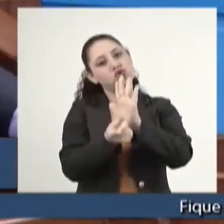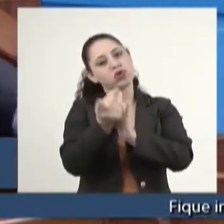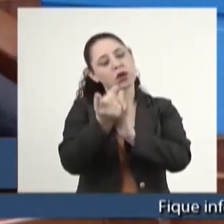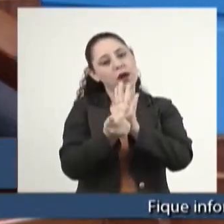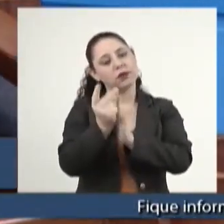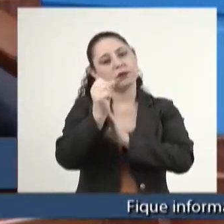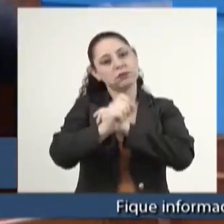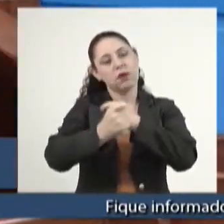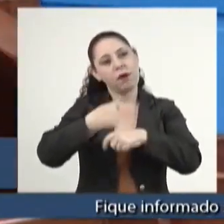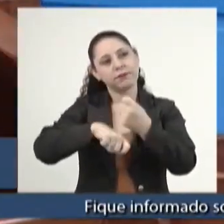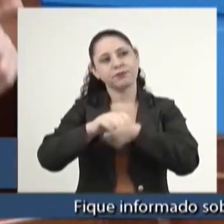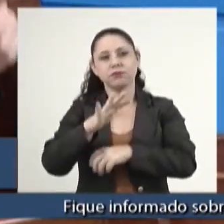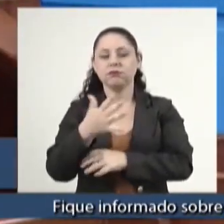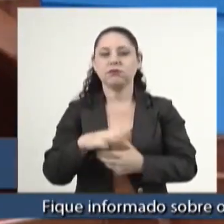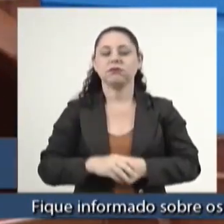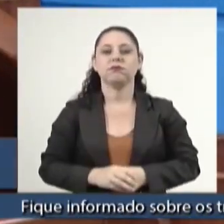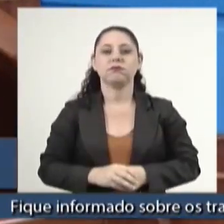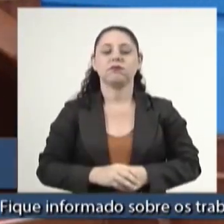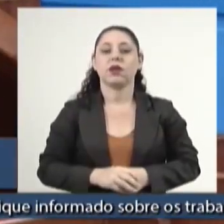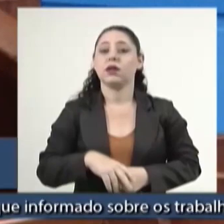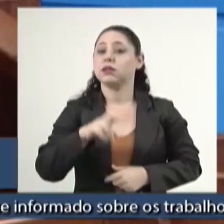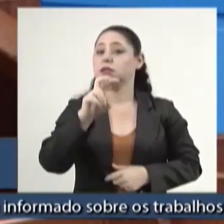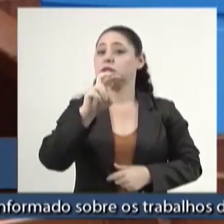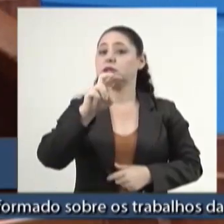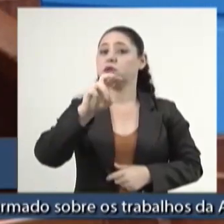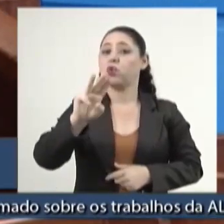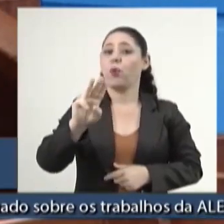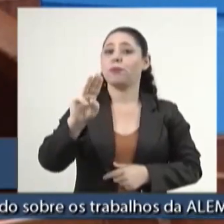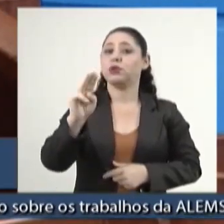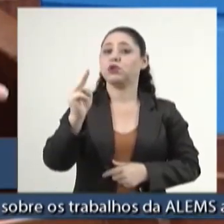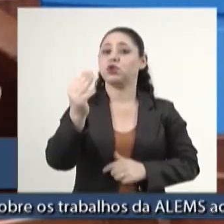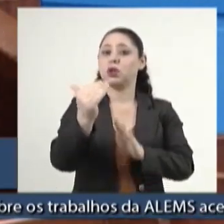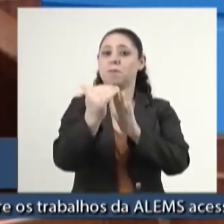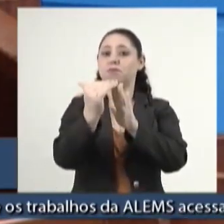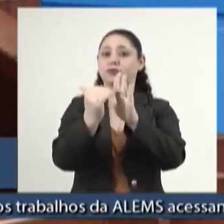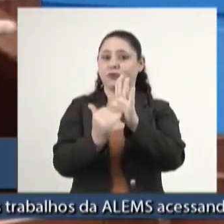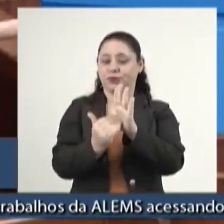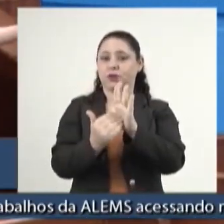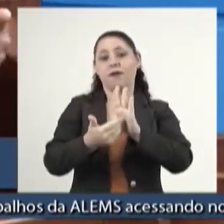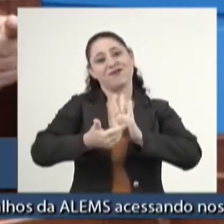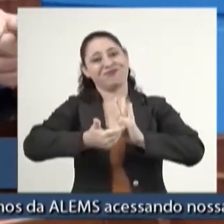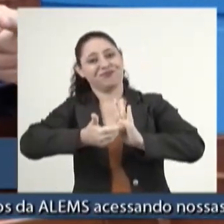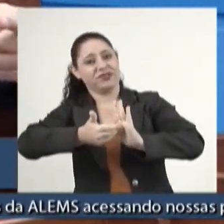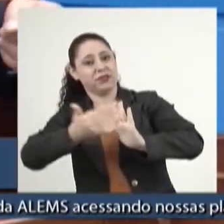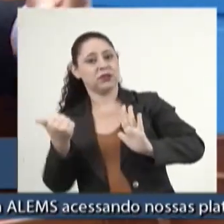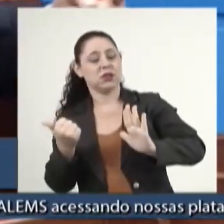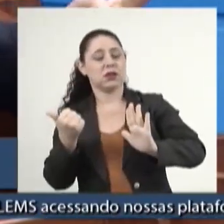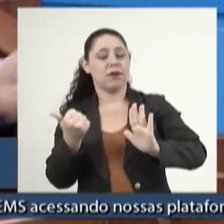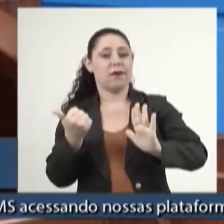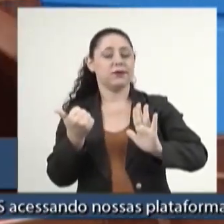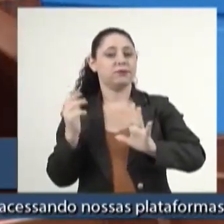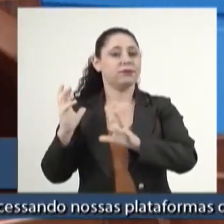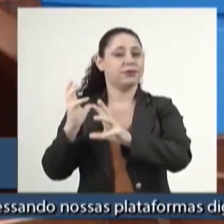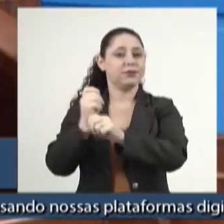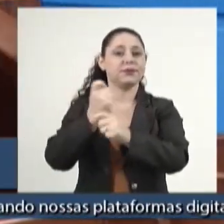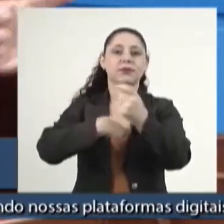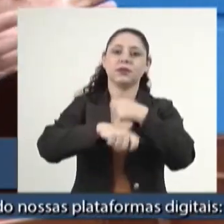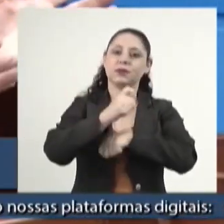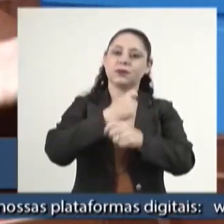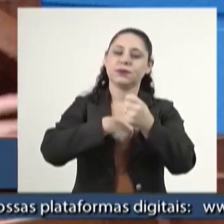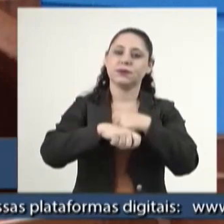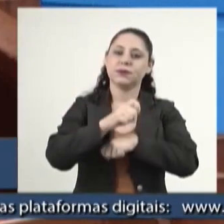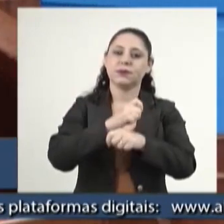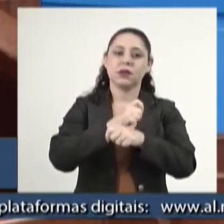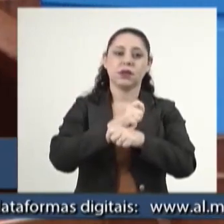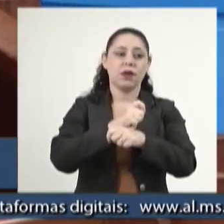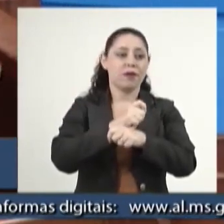Isso significa cerca de mais de 5 milhões que serão retirados da economia